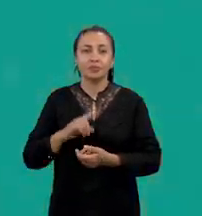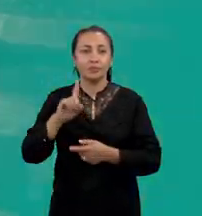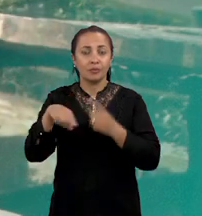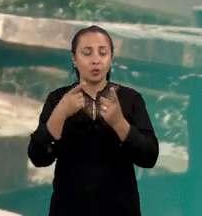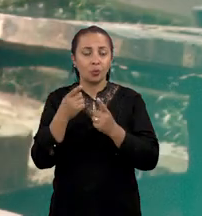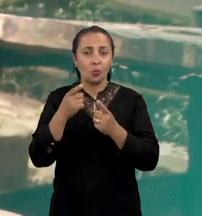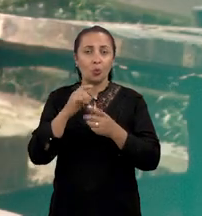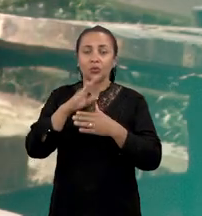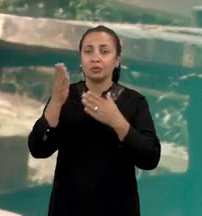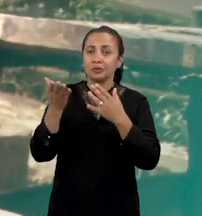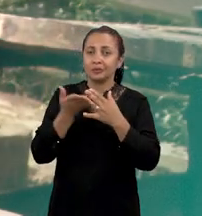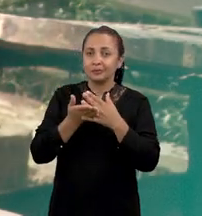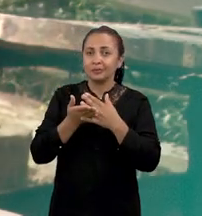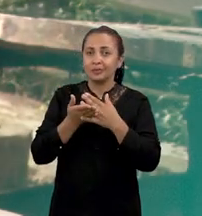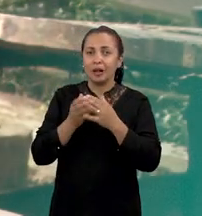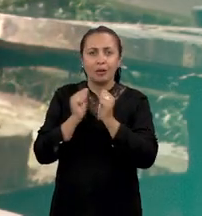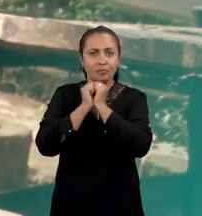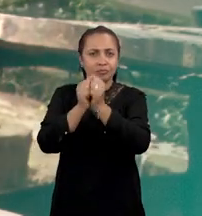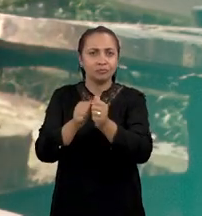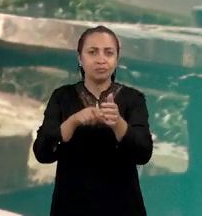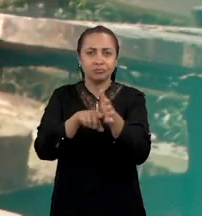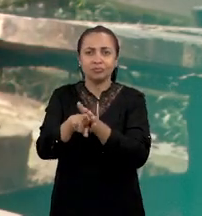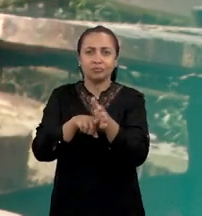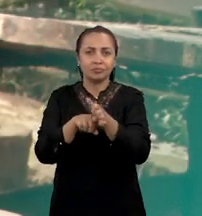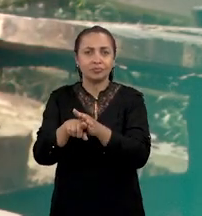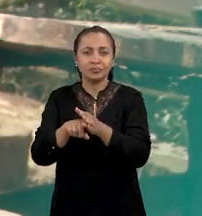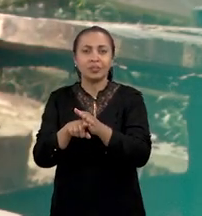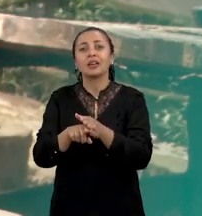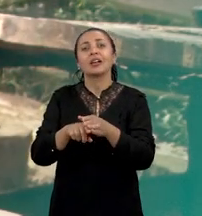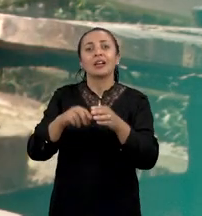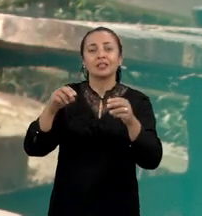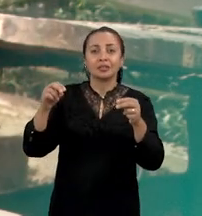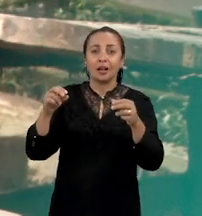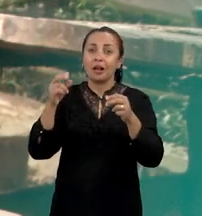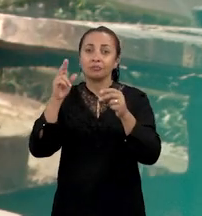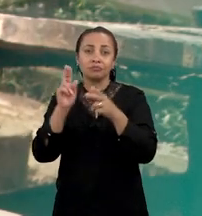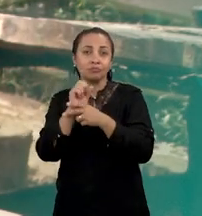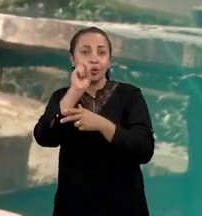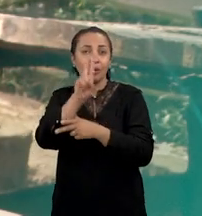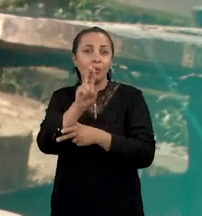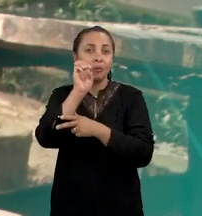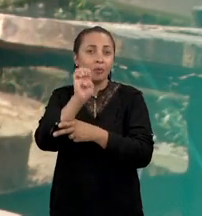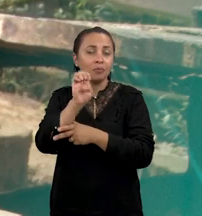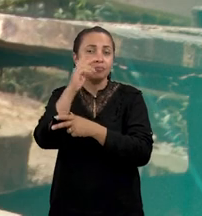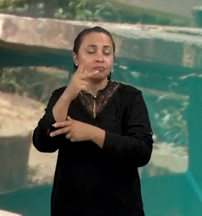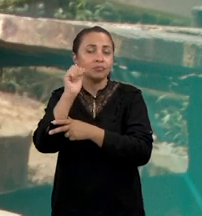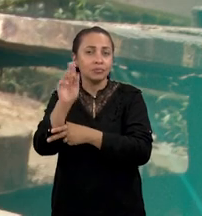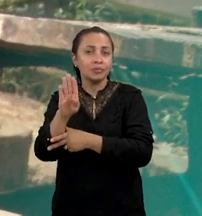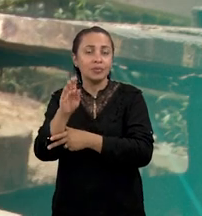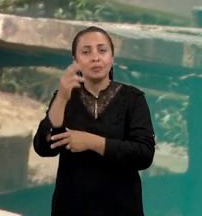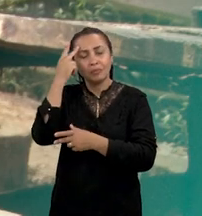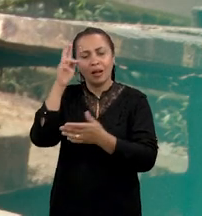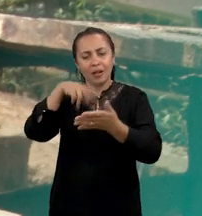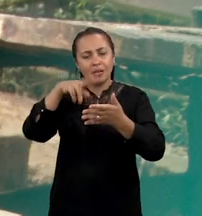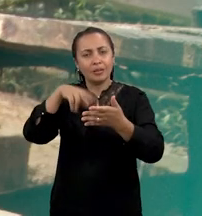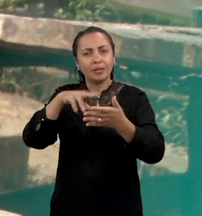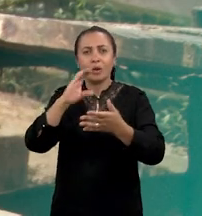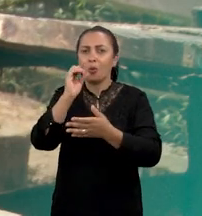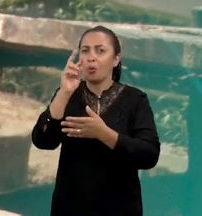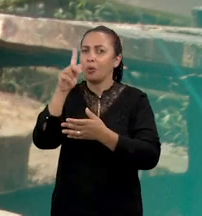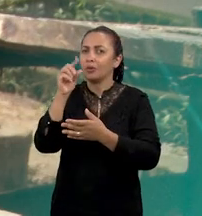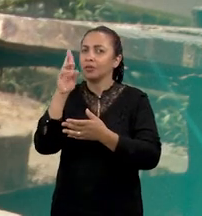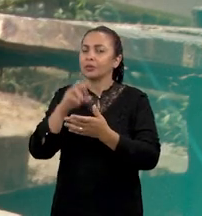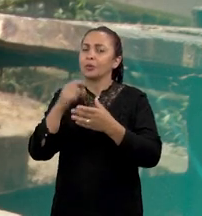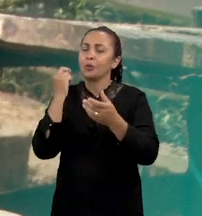E no próximo bloco, a gente acompanha o trabalho de pesquisadores da Universidade Estadual da Paraíba para mapear a produção de cordel